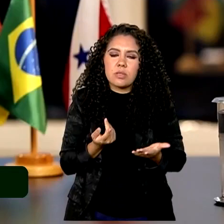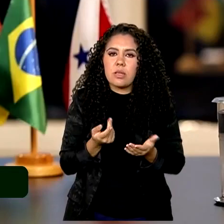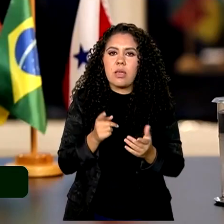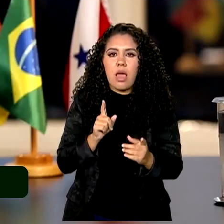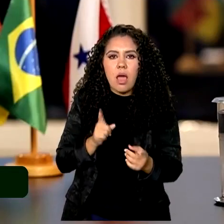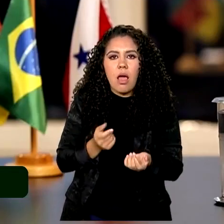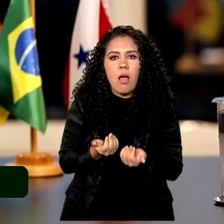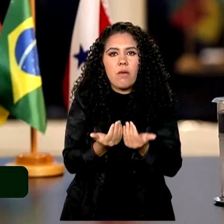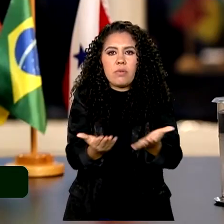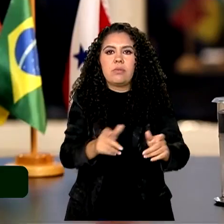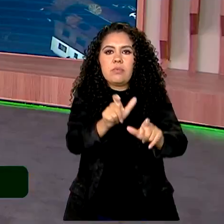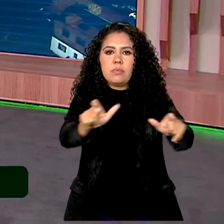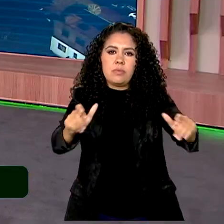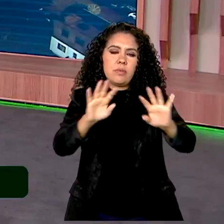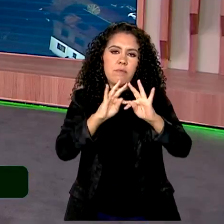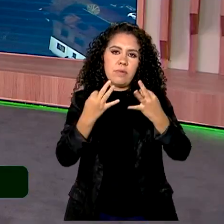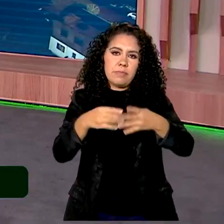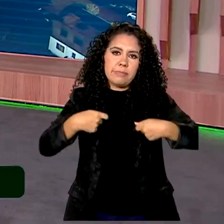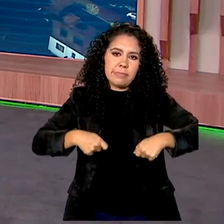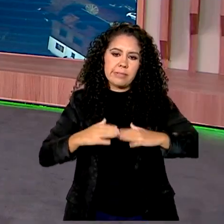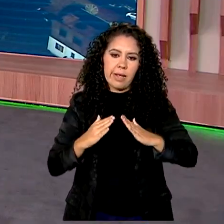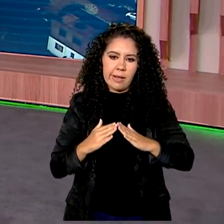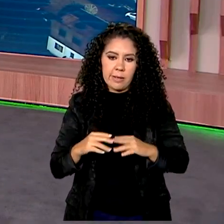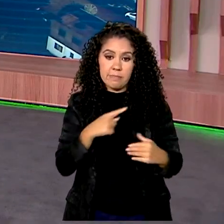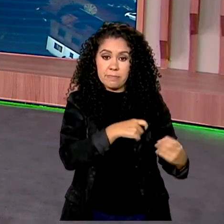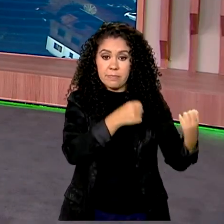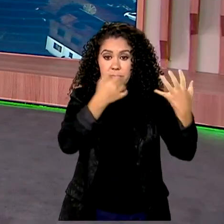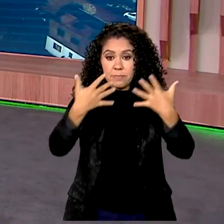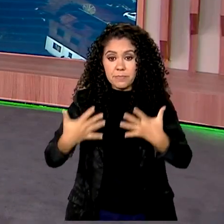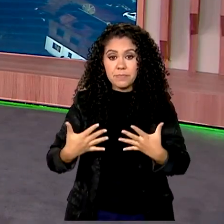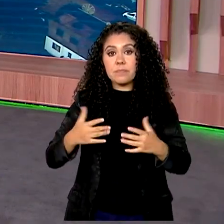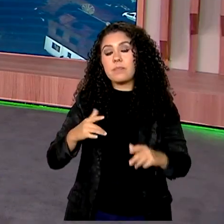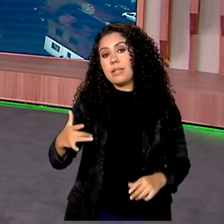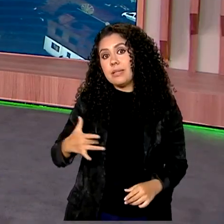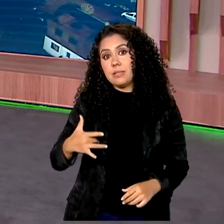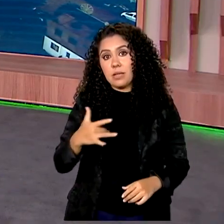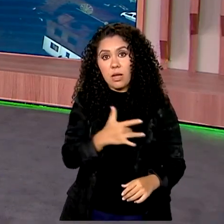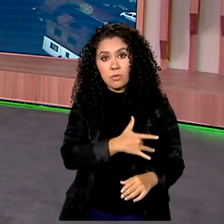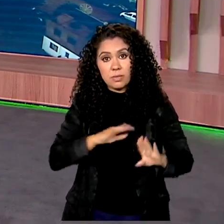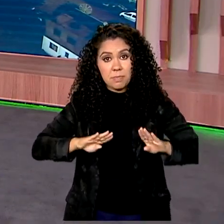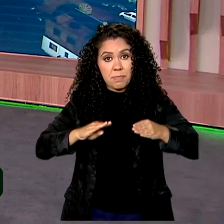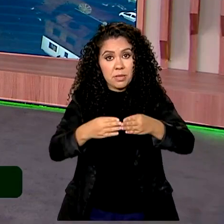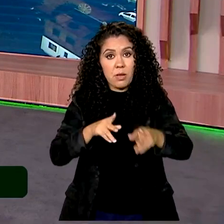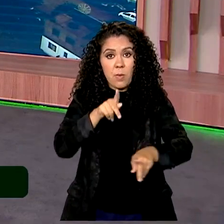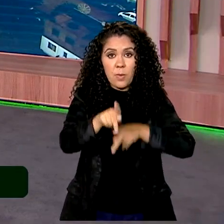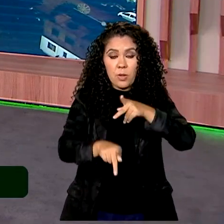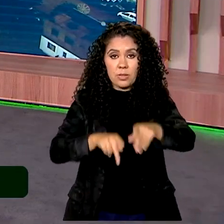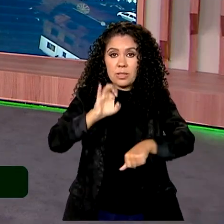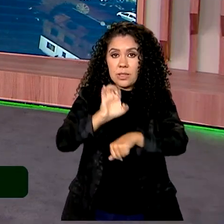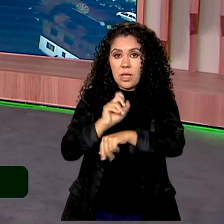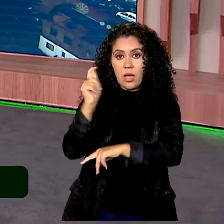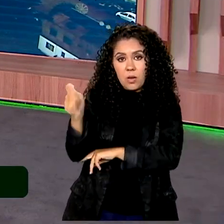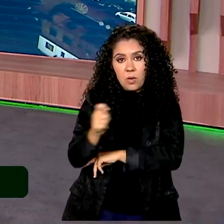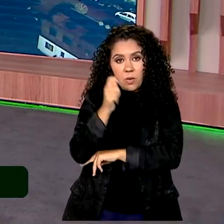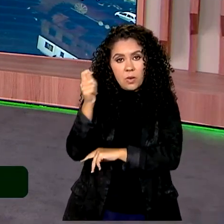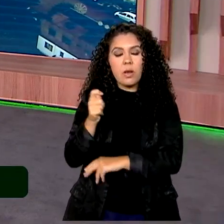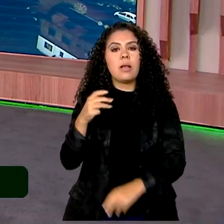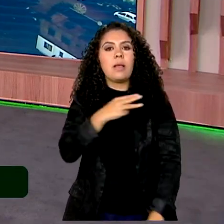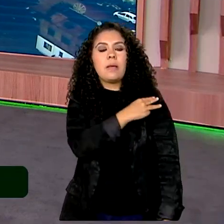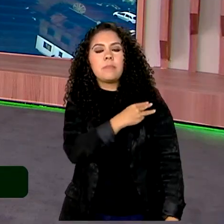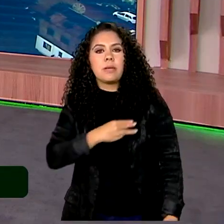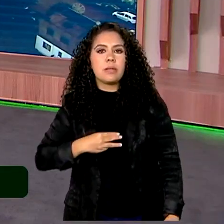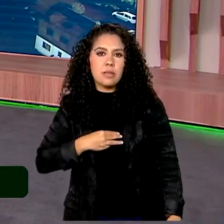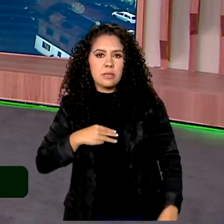que precisam dessas casas. Saúde para a população gaúcha. A ministra Anísia Trindade anunciou a destinação de